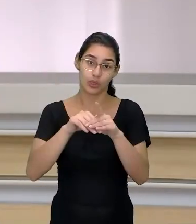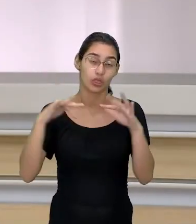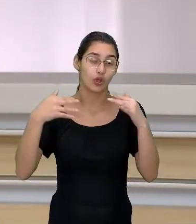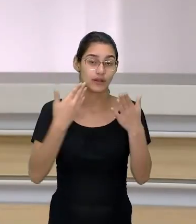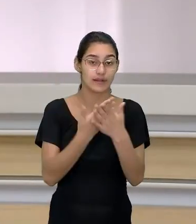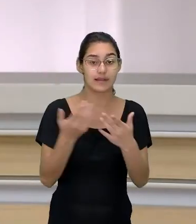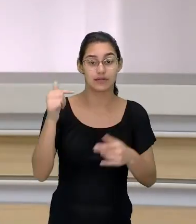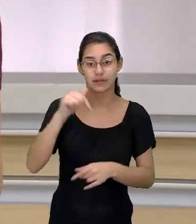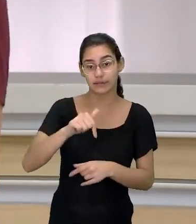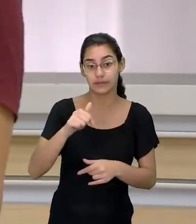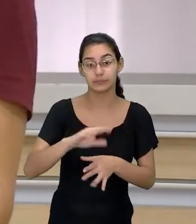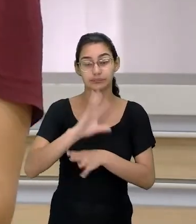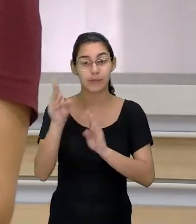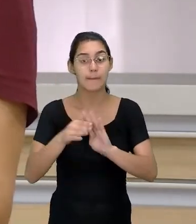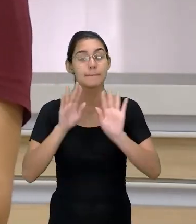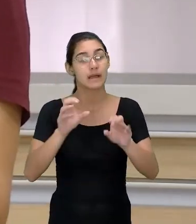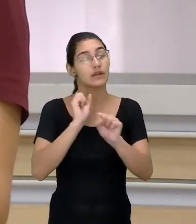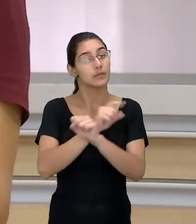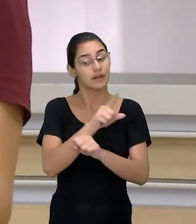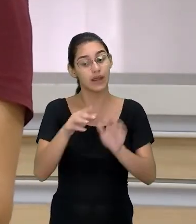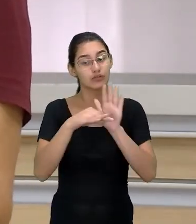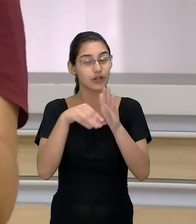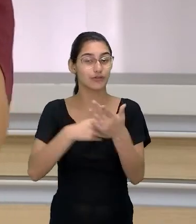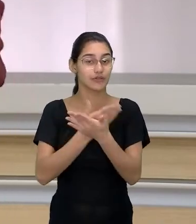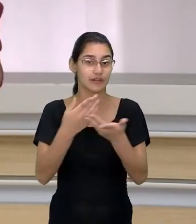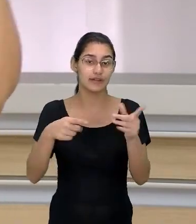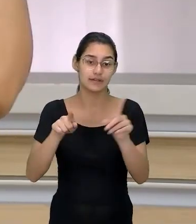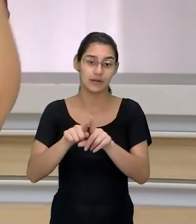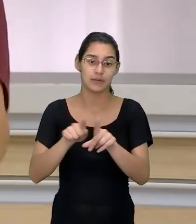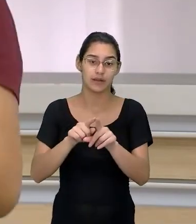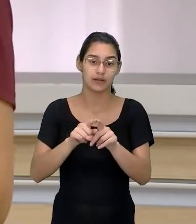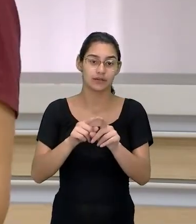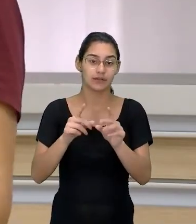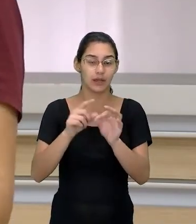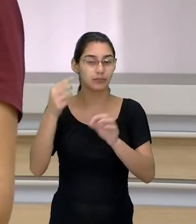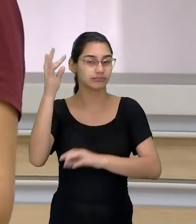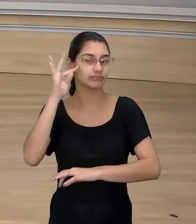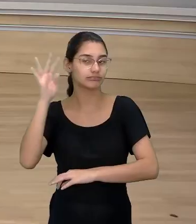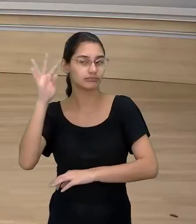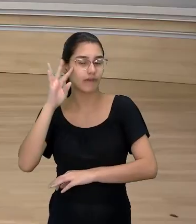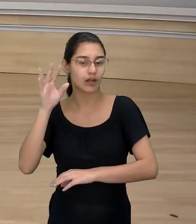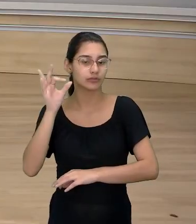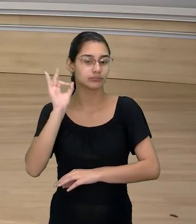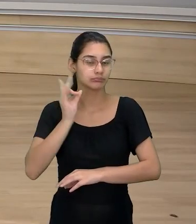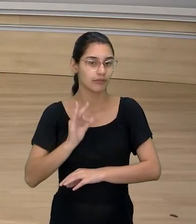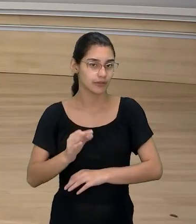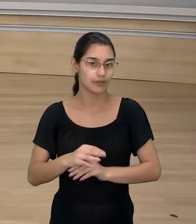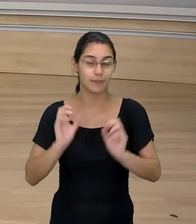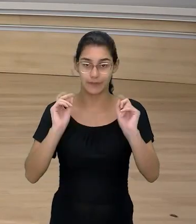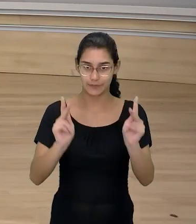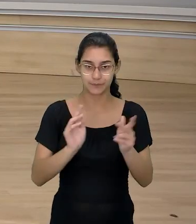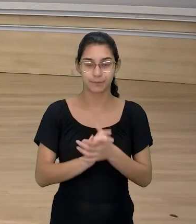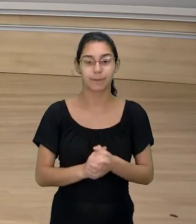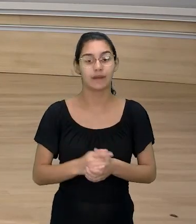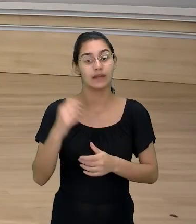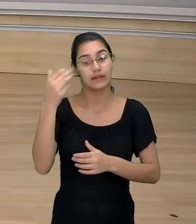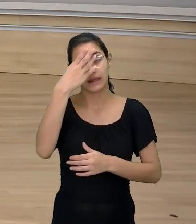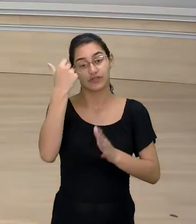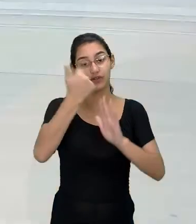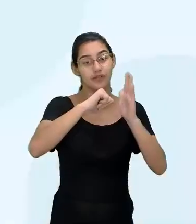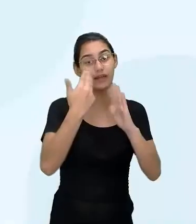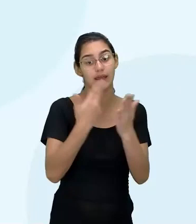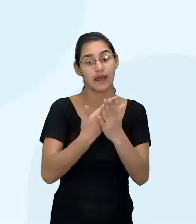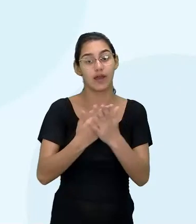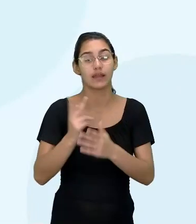as aulas aqui na íntegra mas eu espero que tenha ajudado vocês a criar uma linha de raciocínio ó chuchuzinho então não esqueça de avaliar nossa